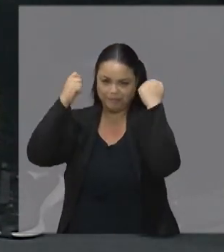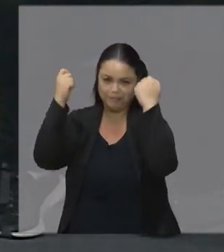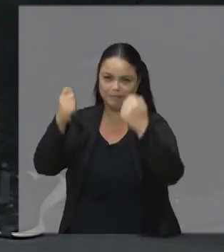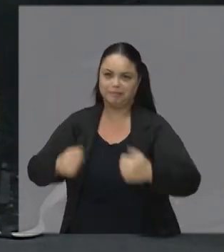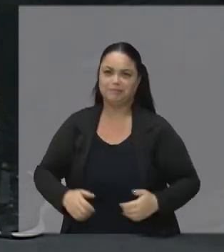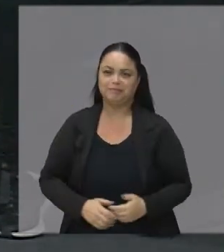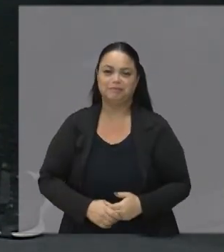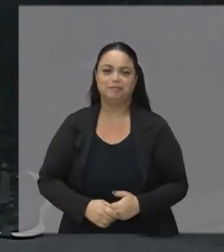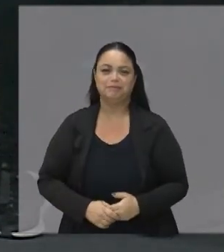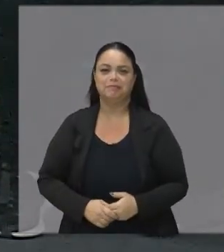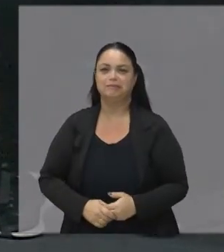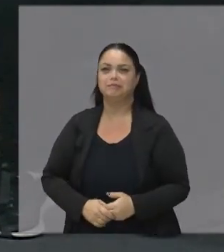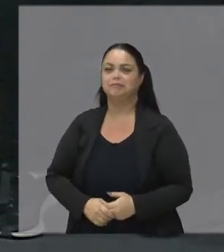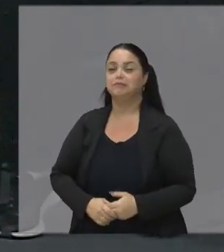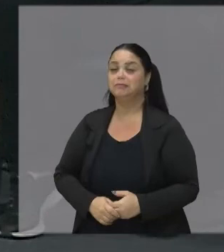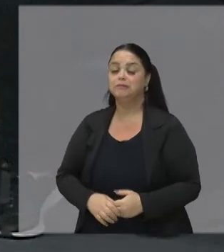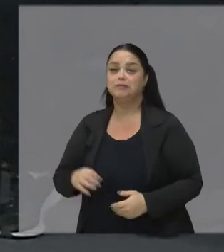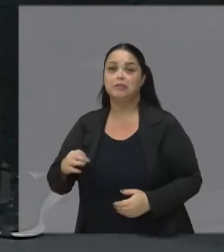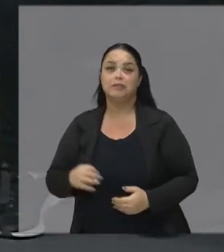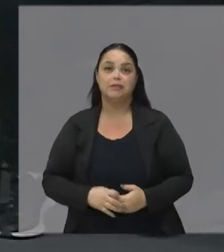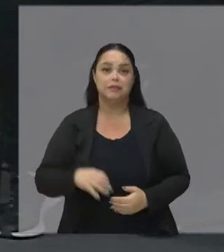onde